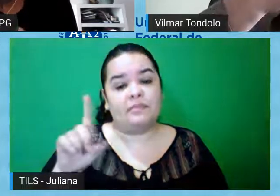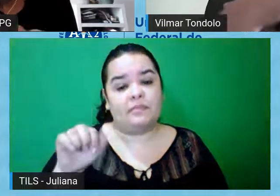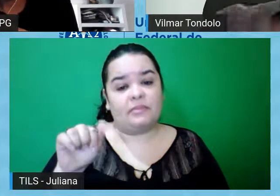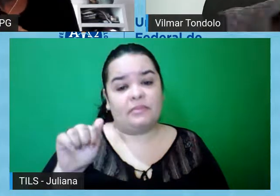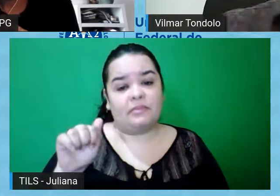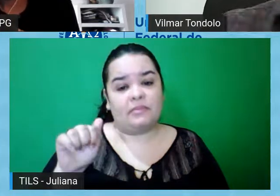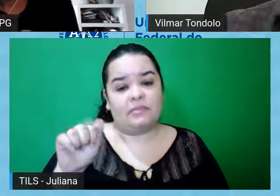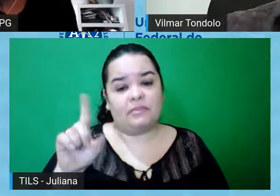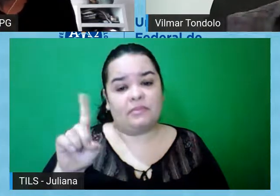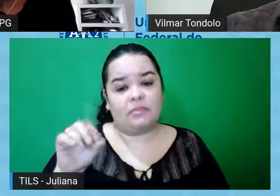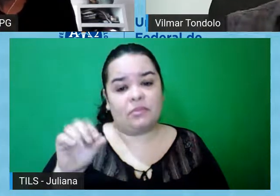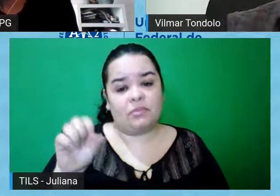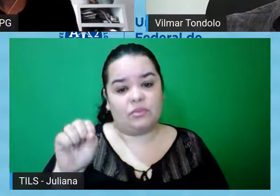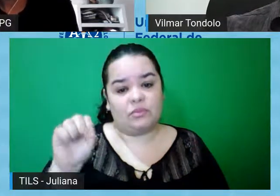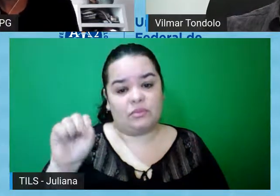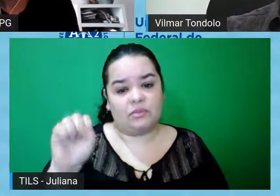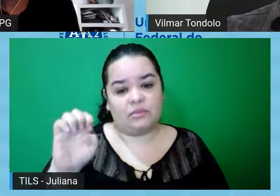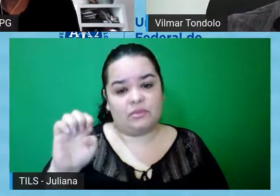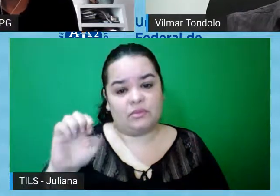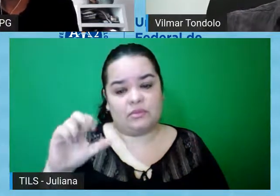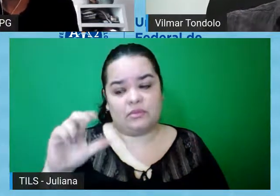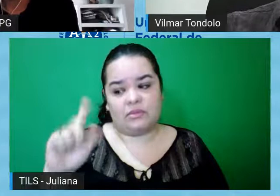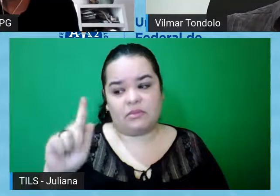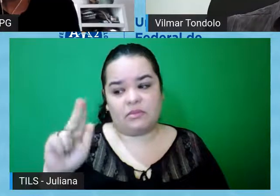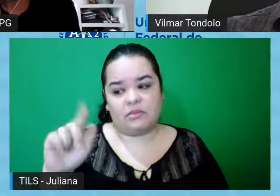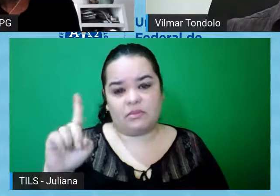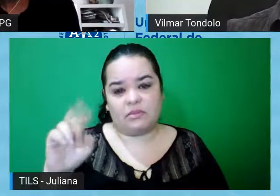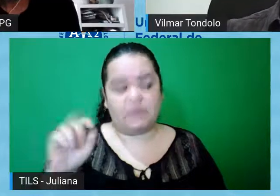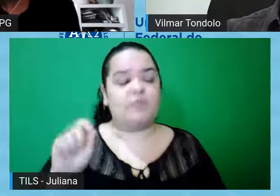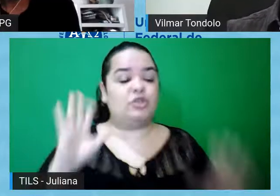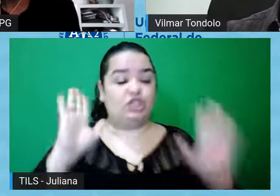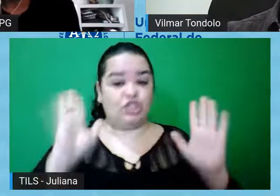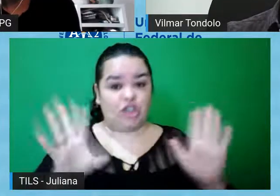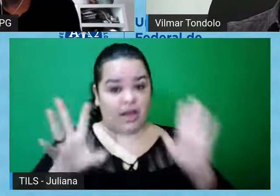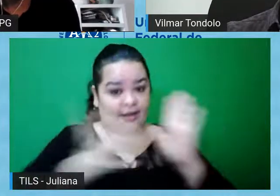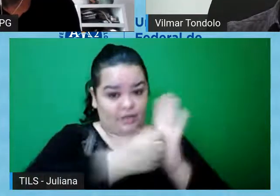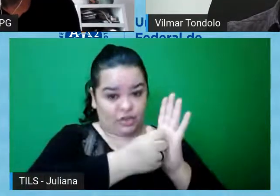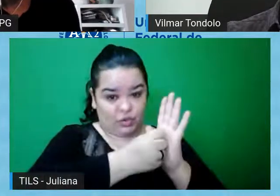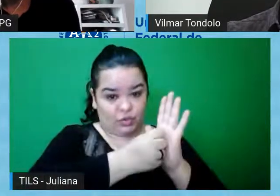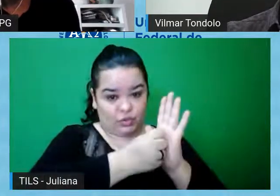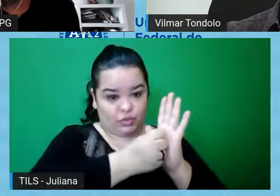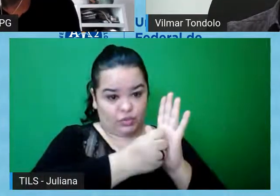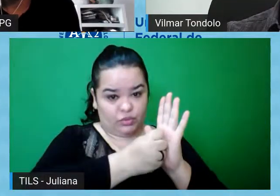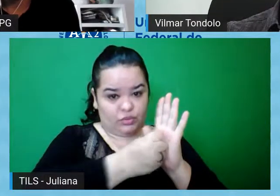são dados já coletados, né, se os dados, se a análise secundária, ela foi,